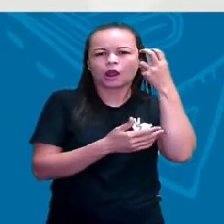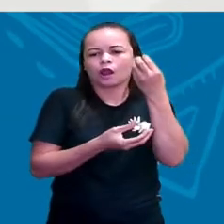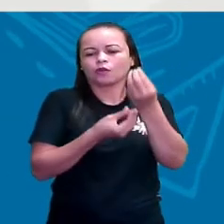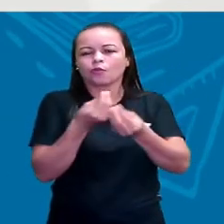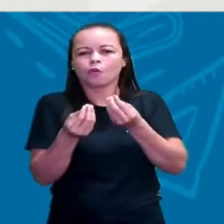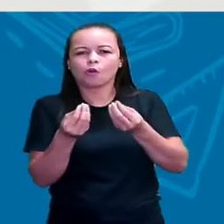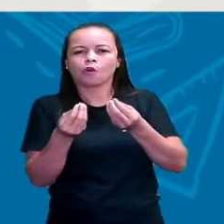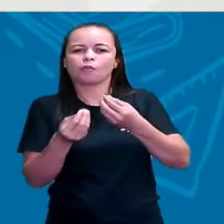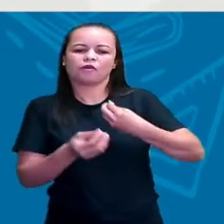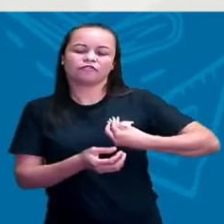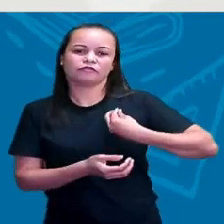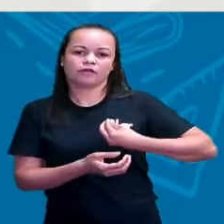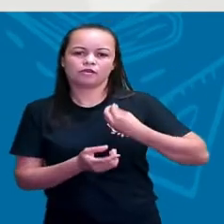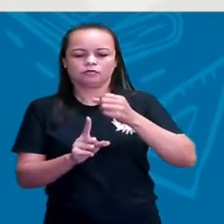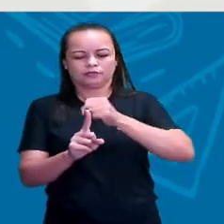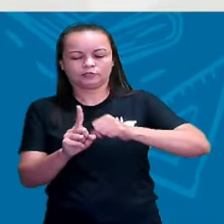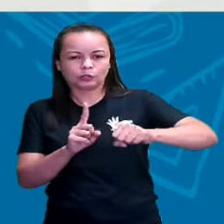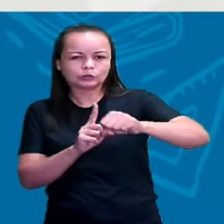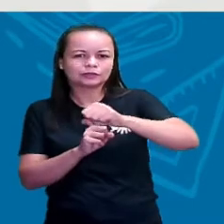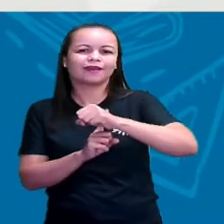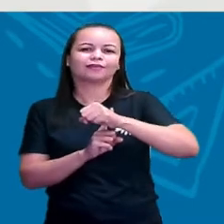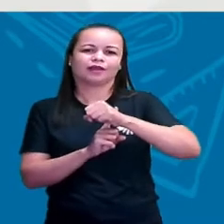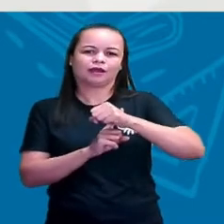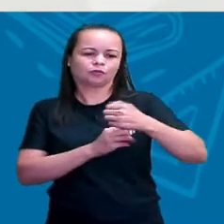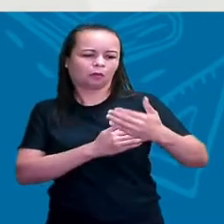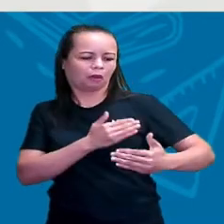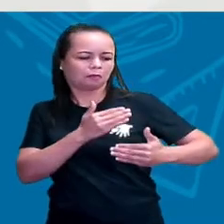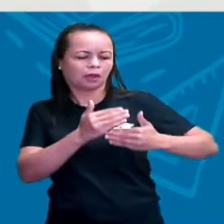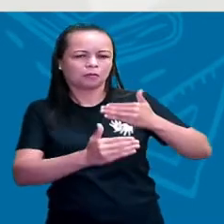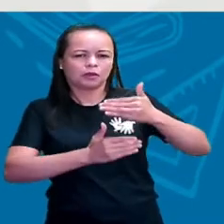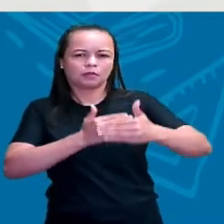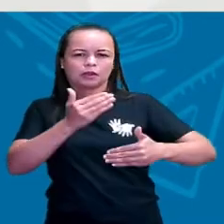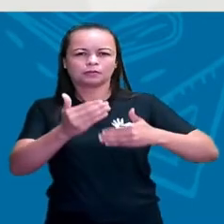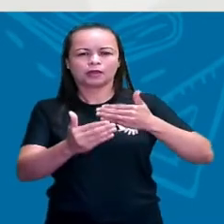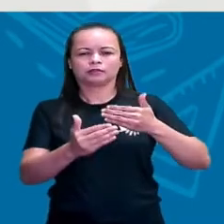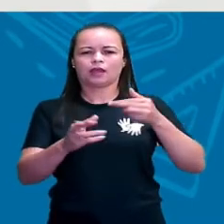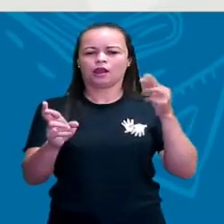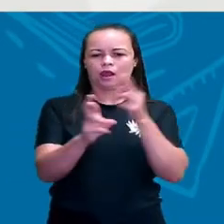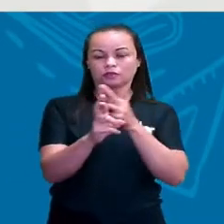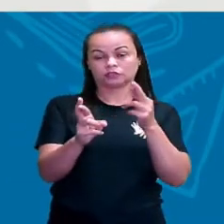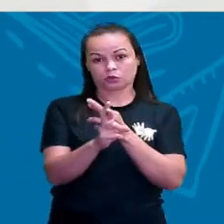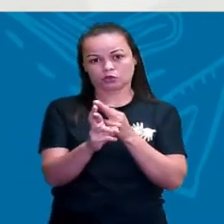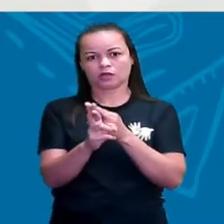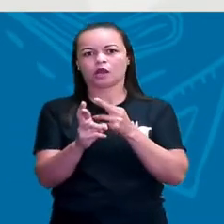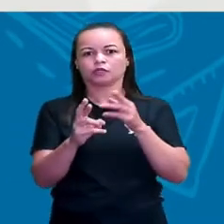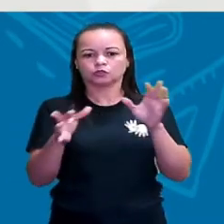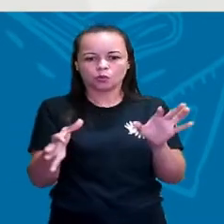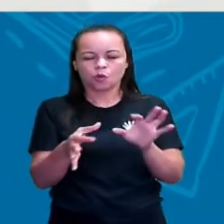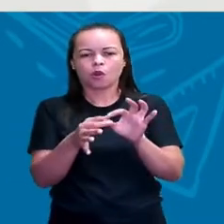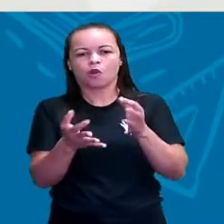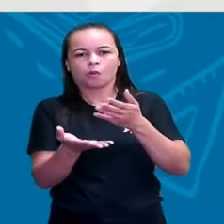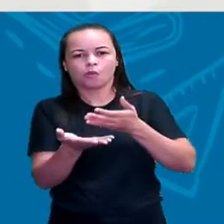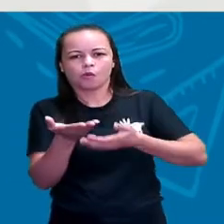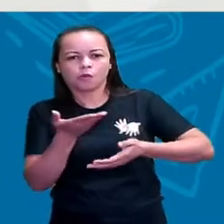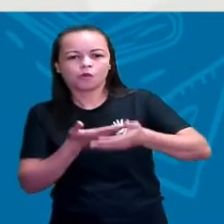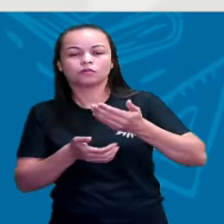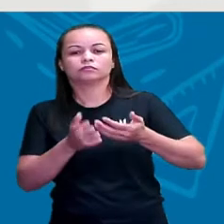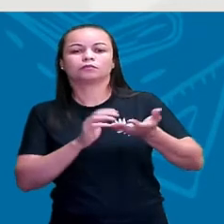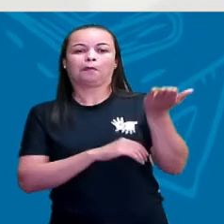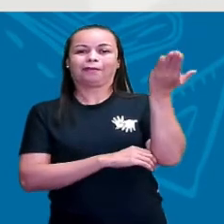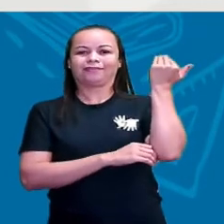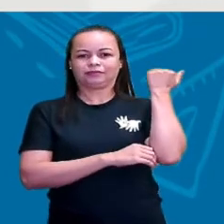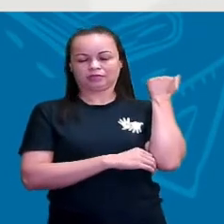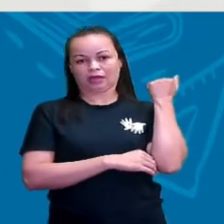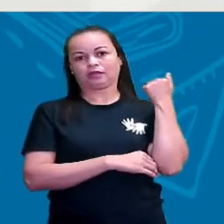vivem em sociedade, né? Ao longo do tempo, relacionando o passado e o presente. A história não só fala do